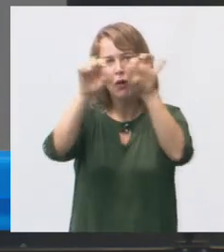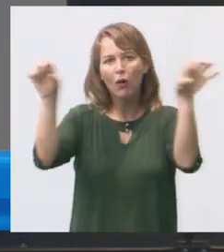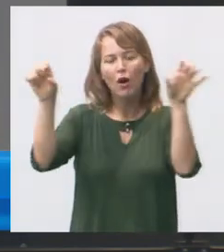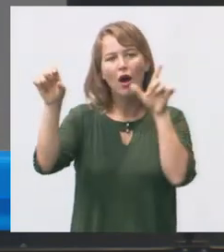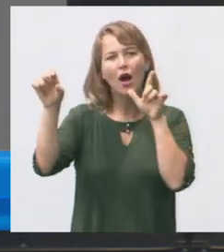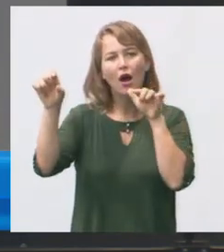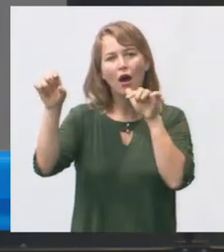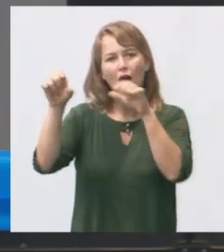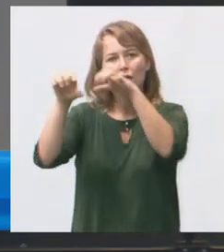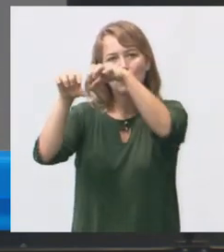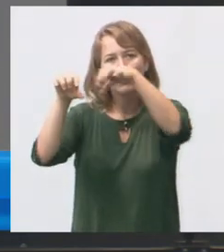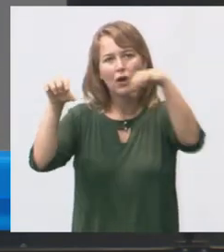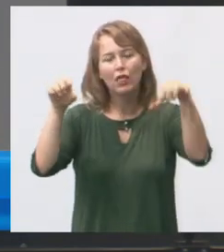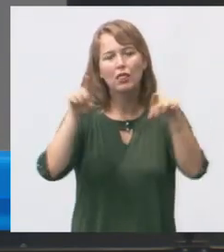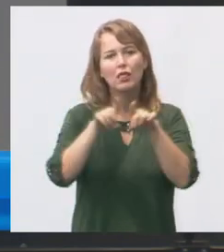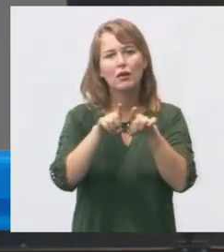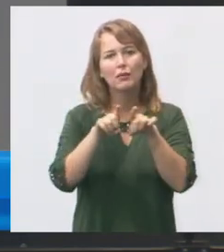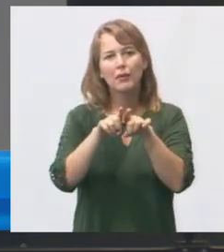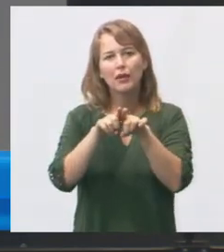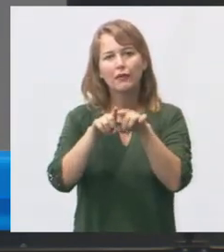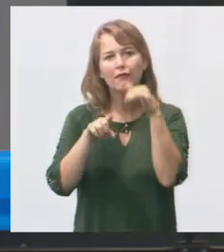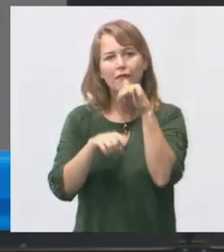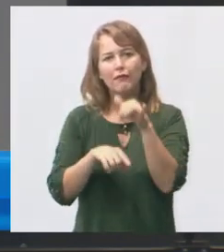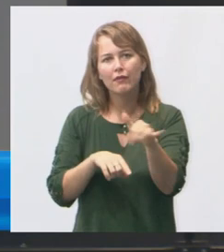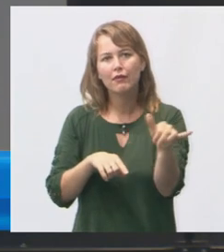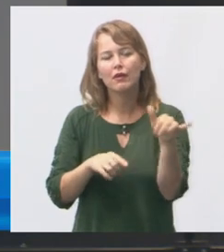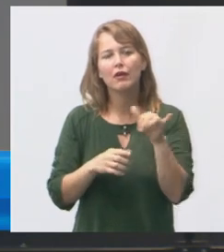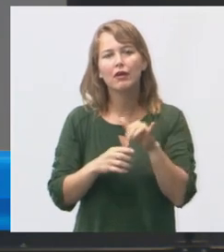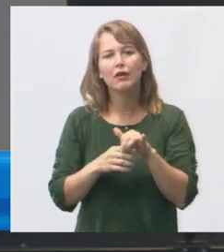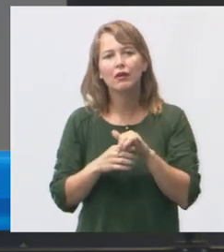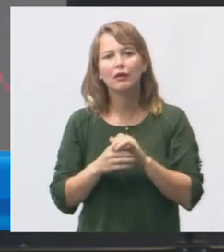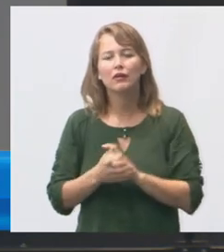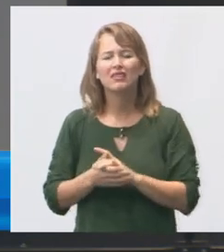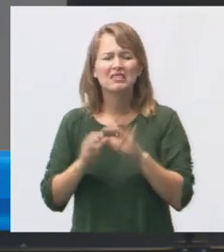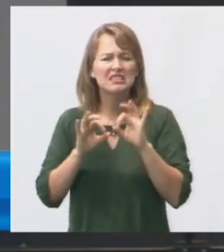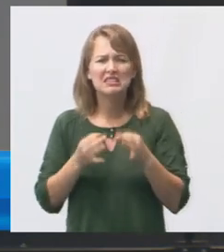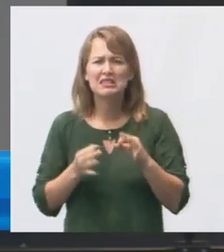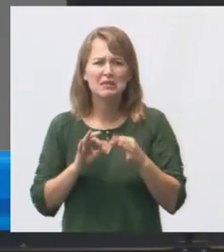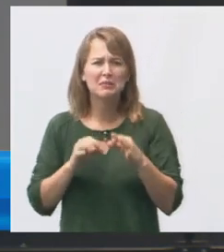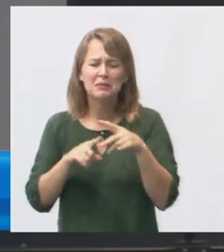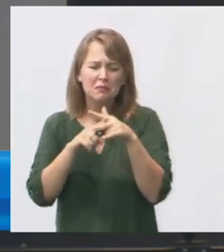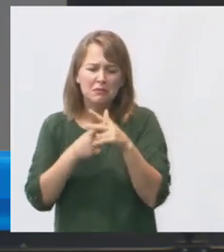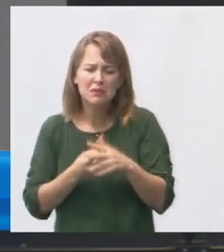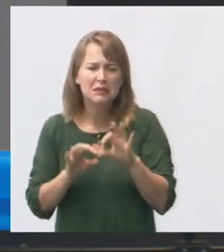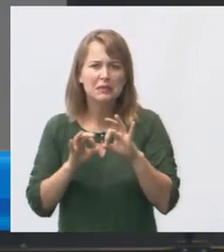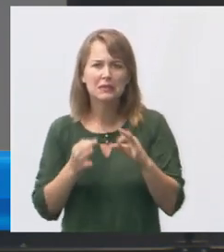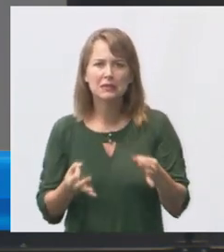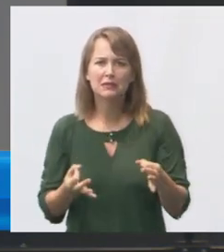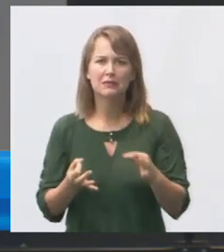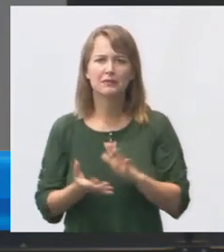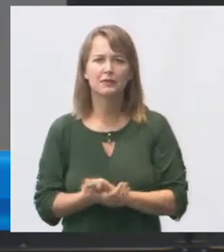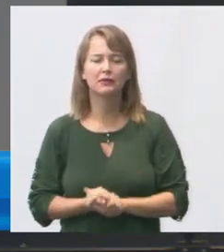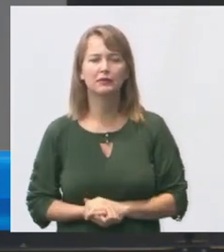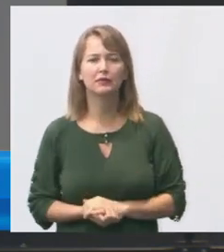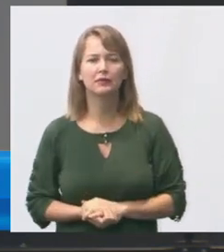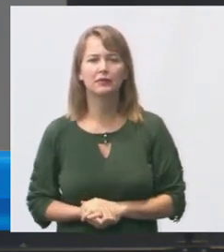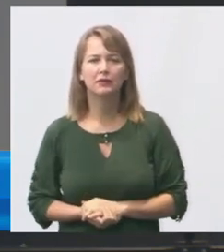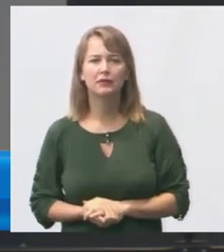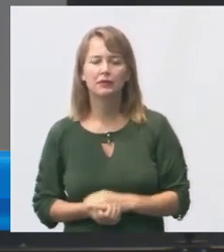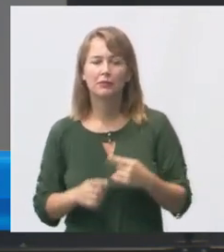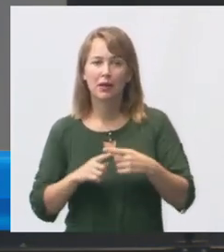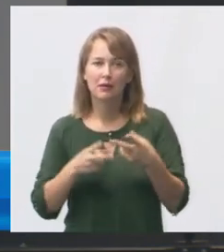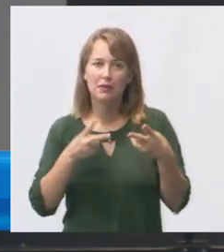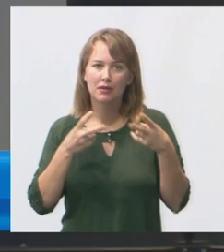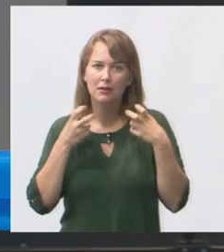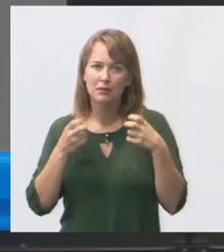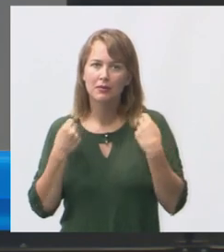deixar fiação exposta emaçamento de pintura de algumas coisas simples detalhes para se fazer mas que a gente identificou lá